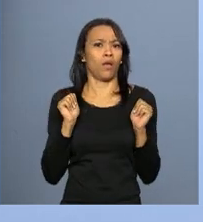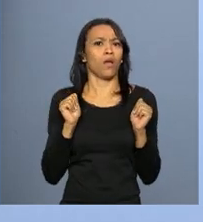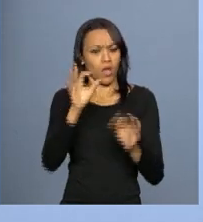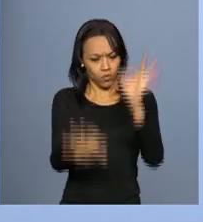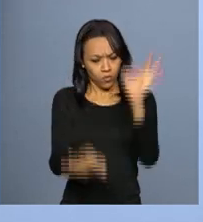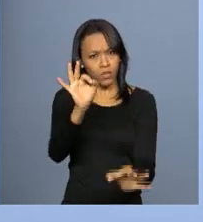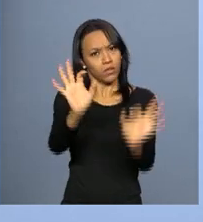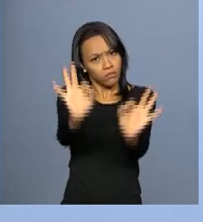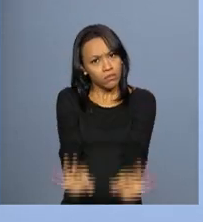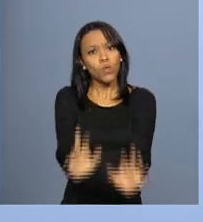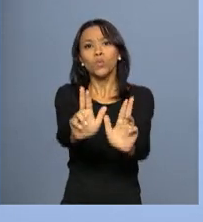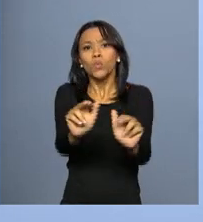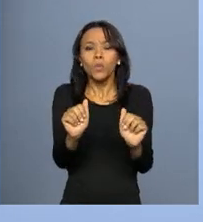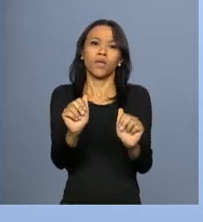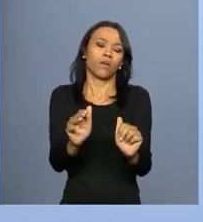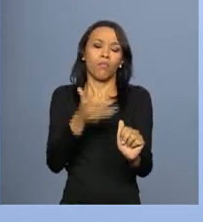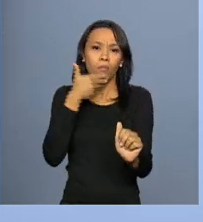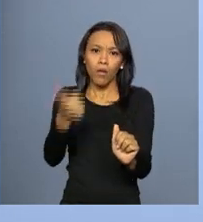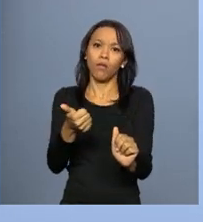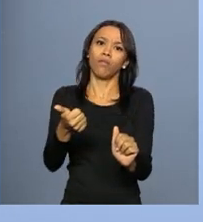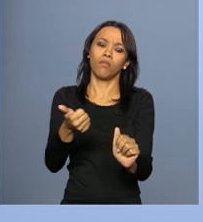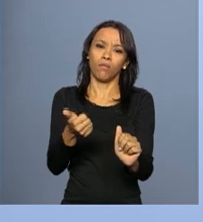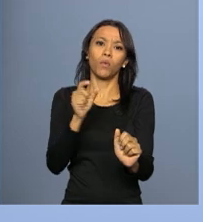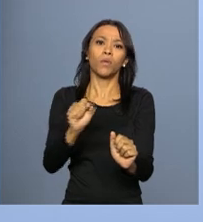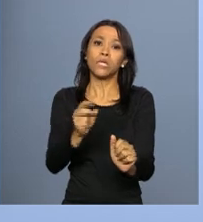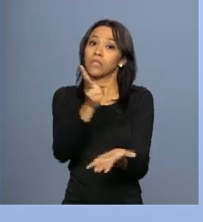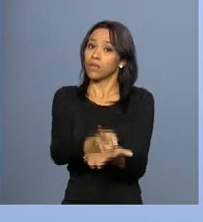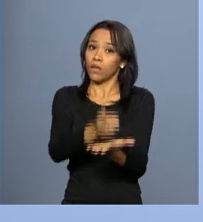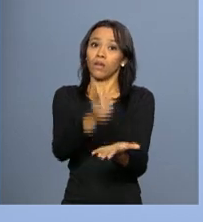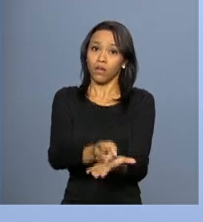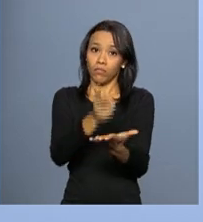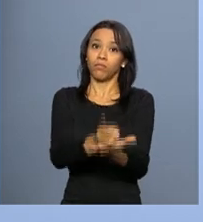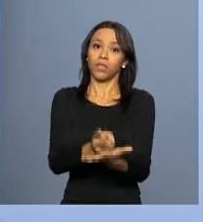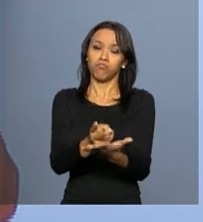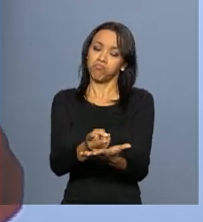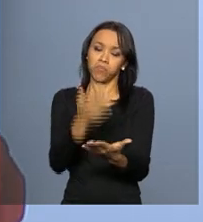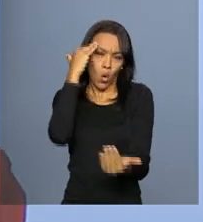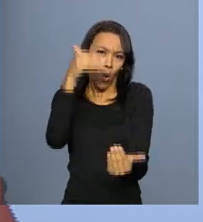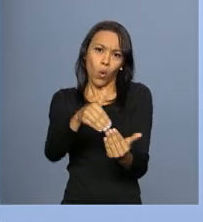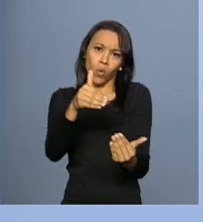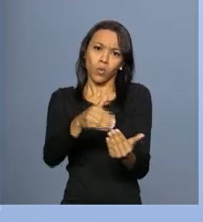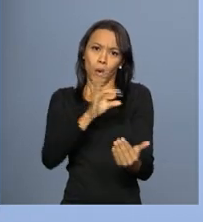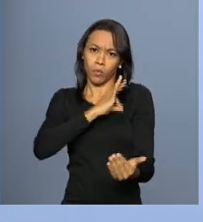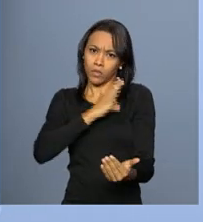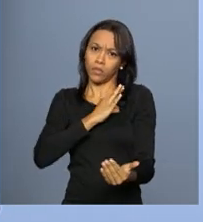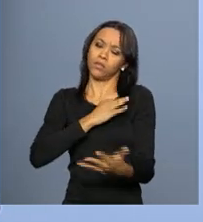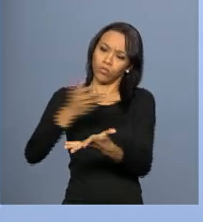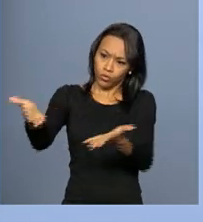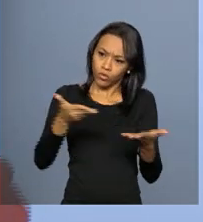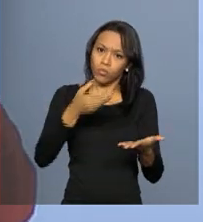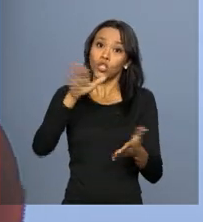feita, nunca se julgou melhor do que ninguém. Sempre aceitou, convidado para prestar